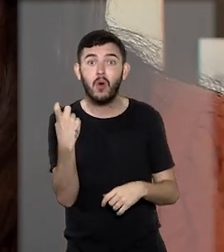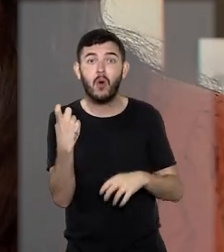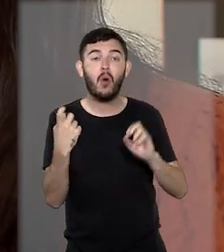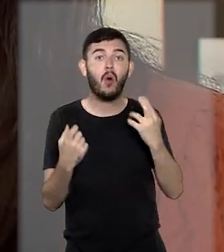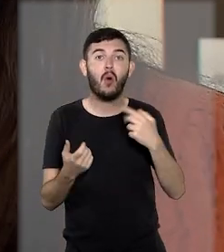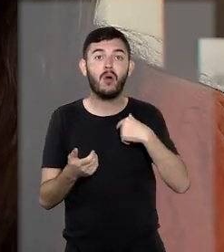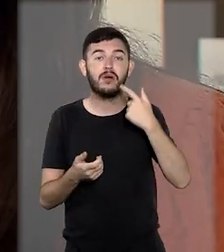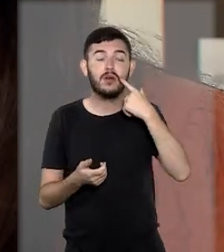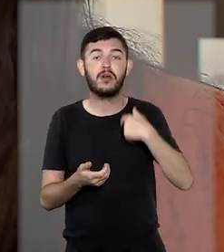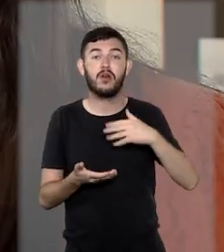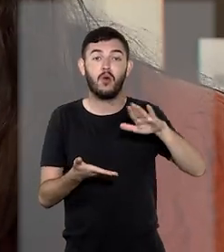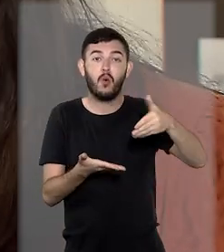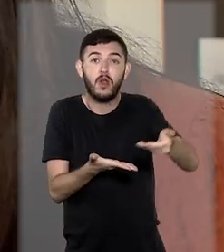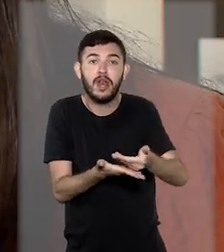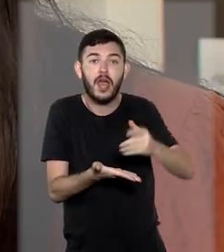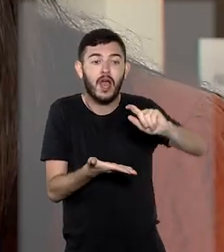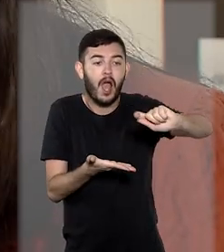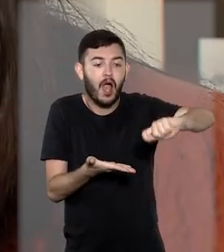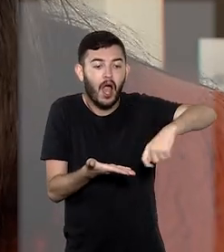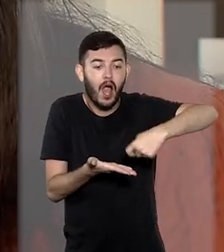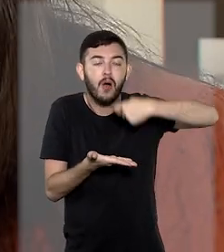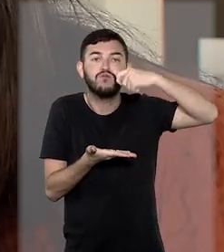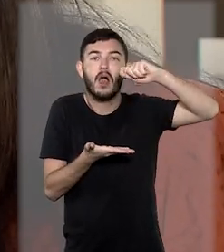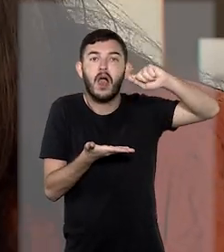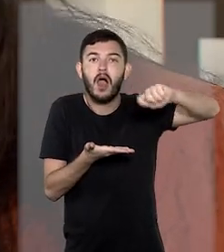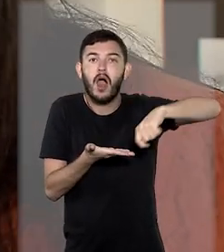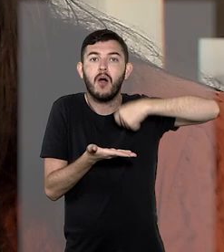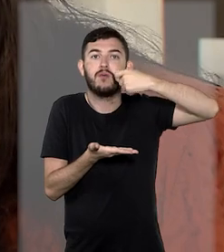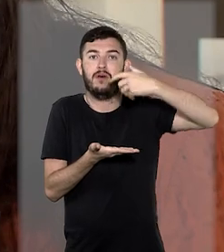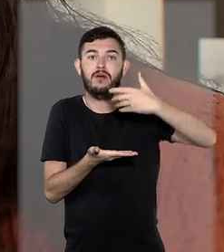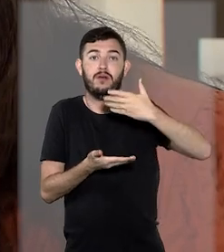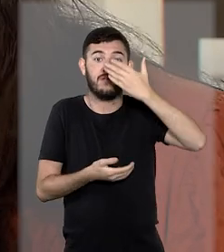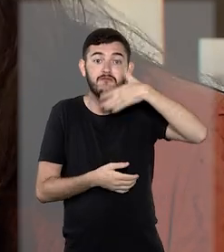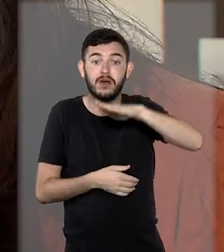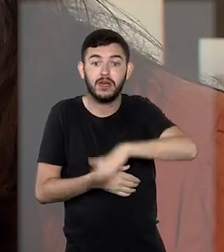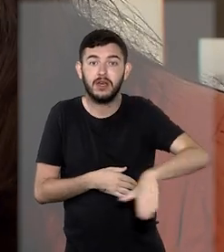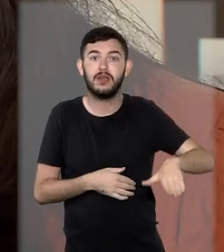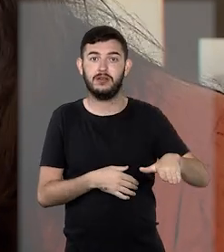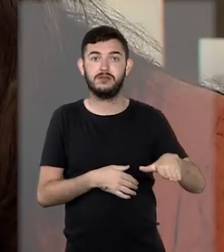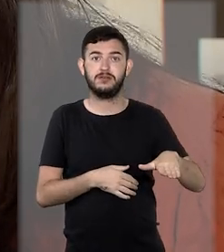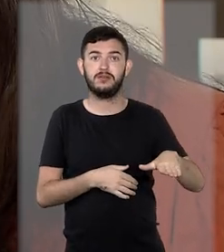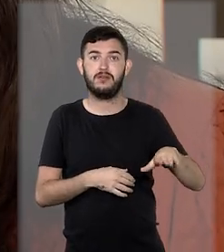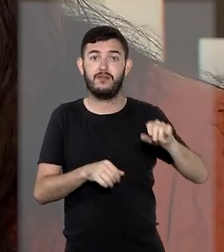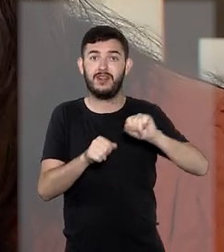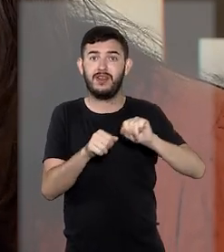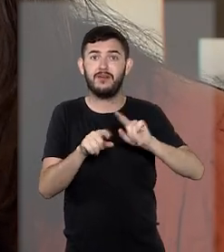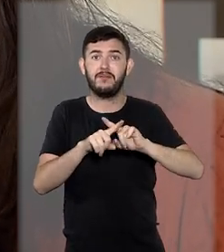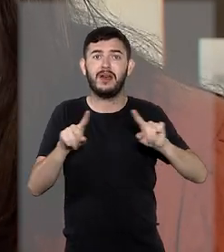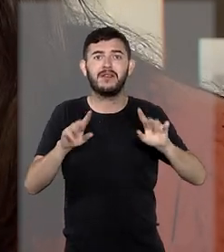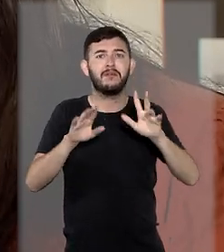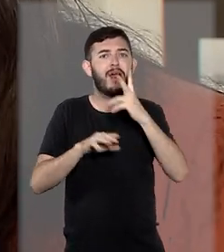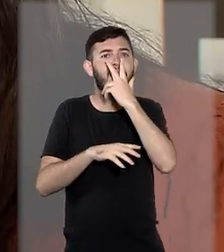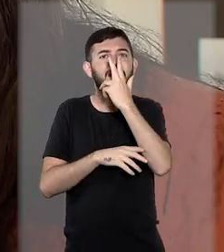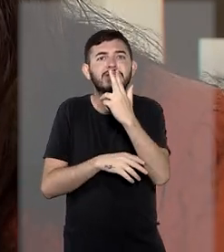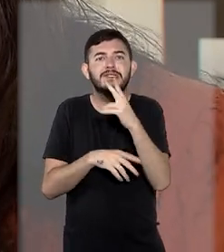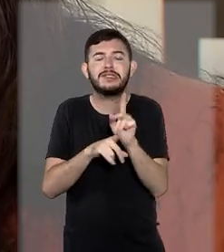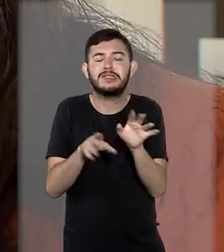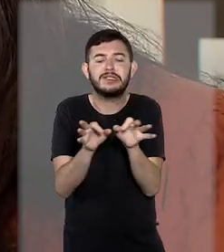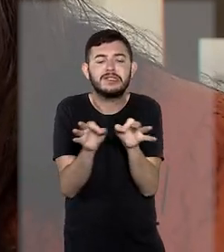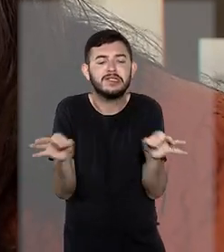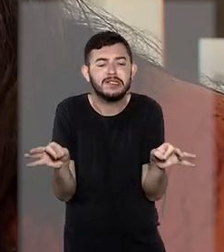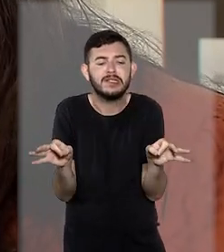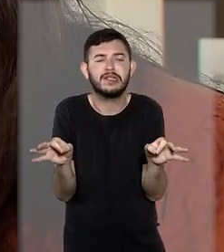ou pegar uma colher e levar até a boca, que é uma coisa que uma criança da idade dele já faria. Então, essas pequenas coisas